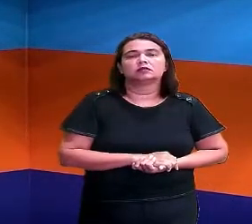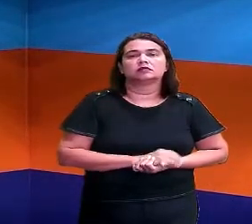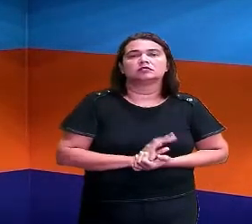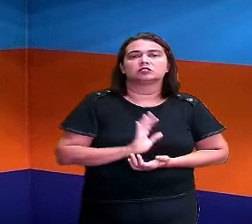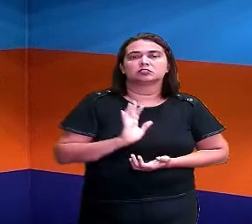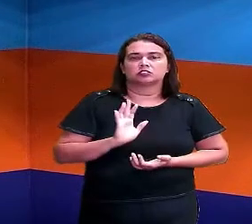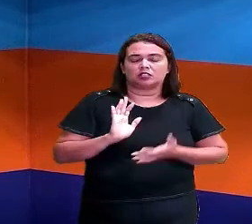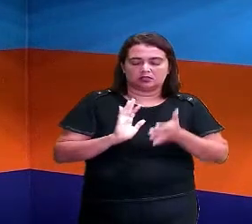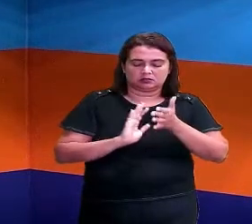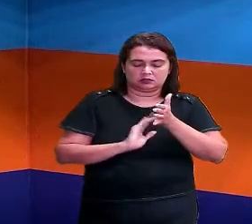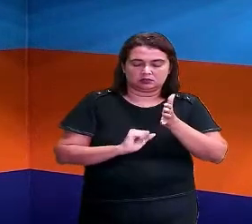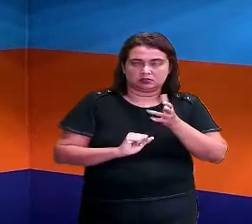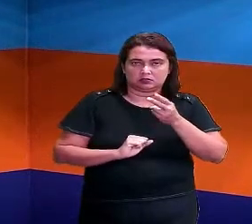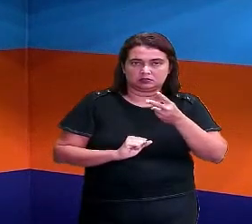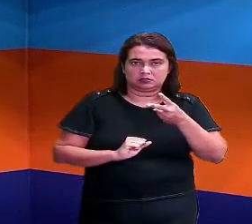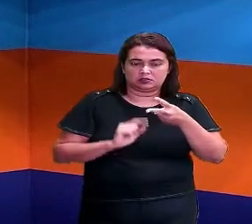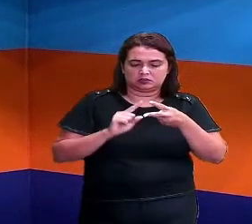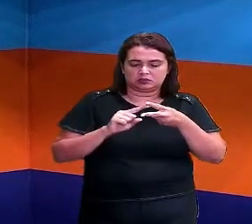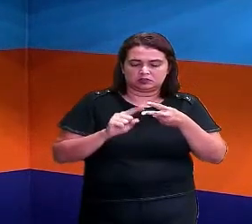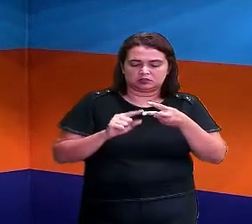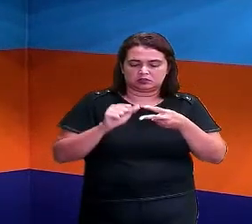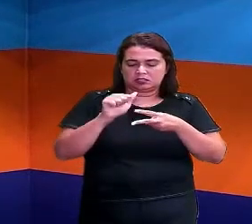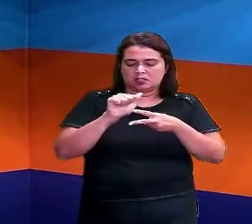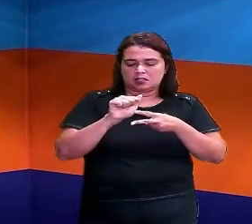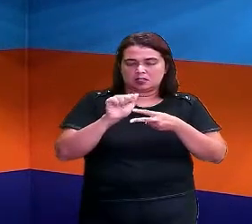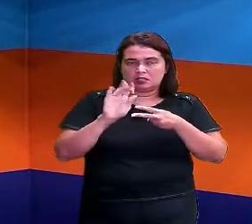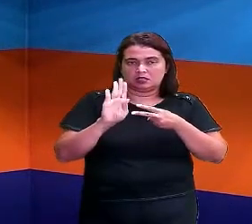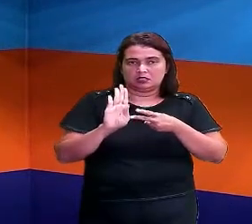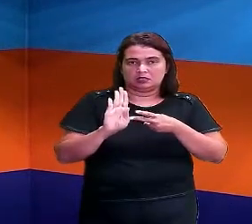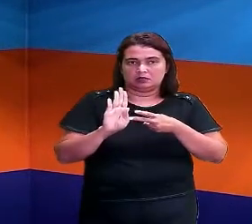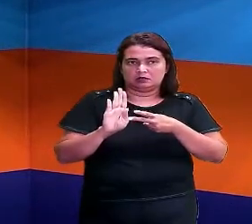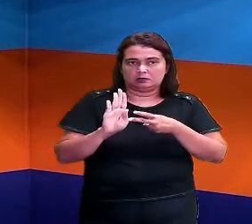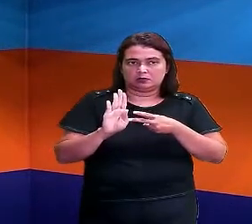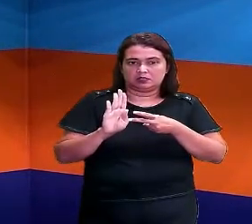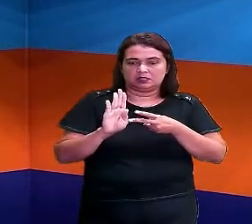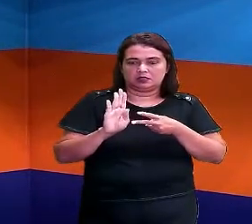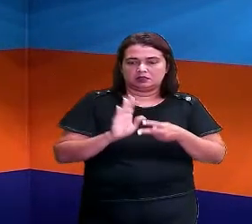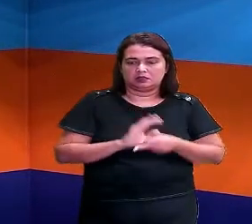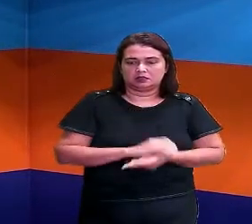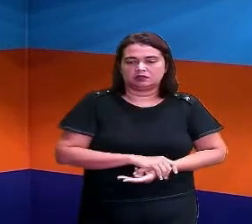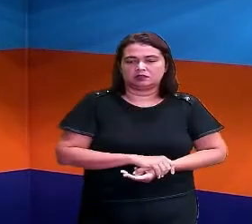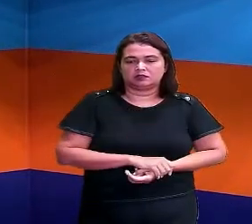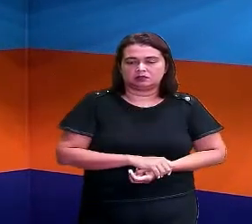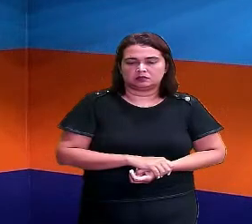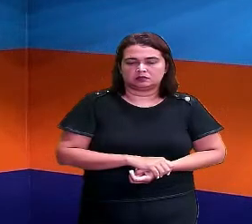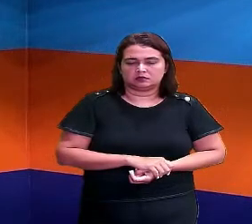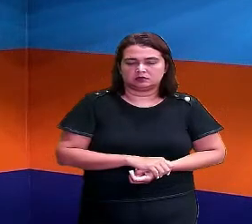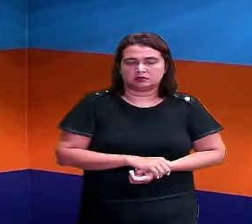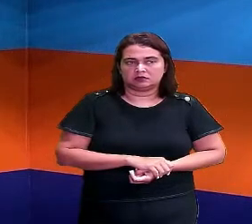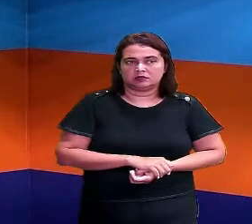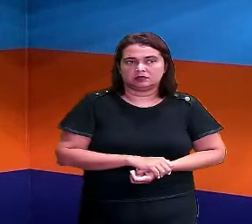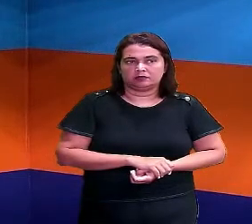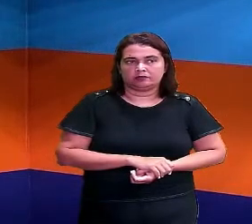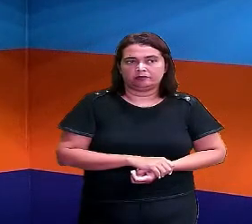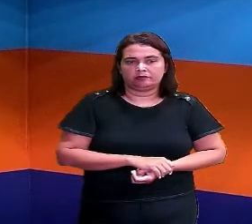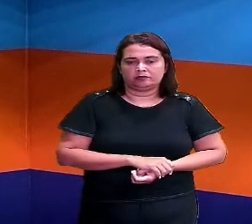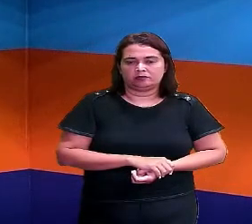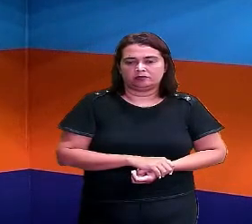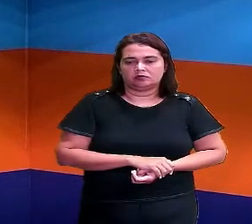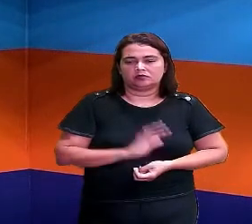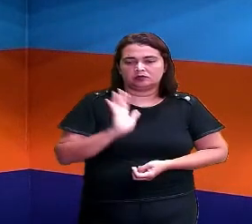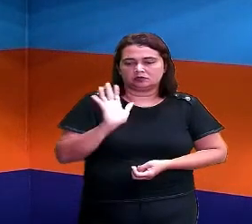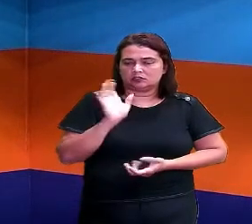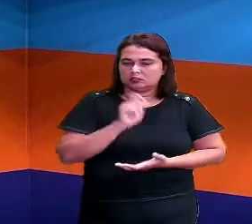eliminou Ana Lívia, que já veio, e Breno, a gente eliminou as duas palavras que a gente já